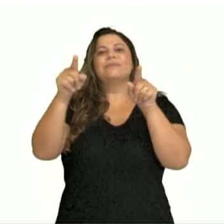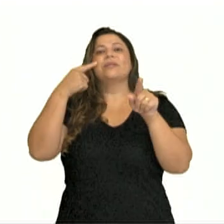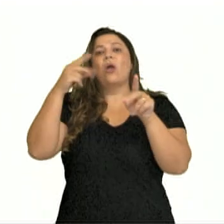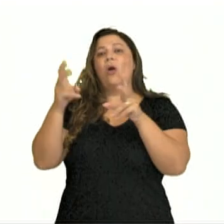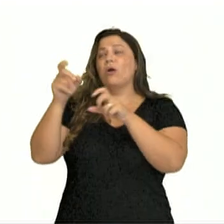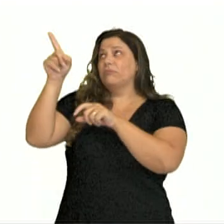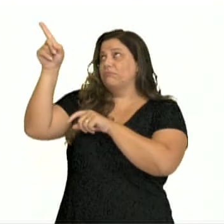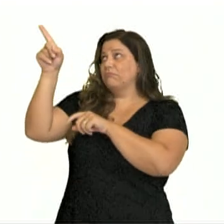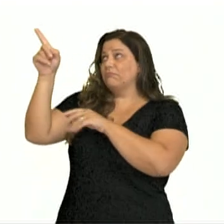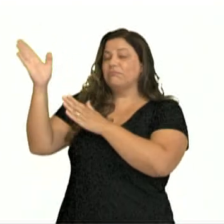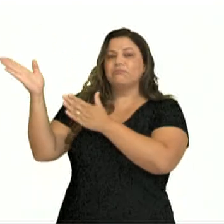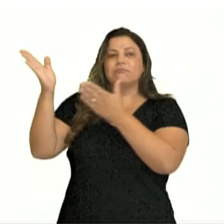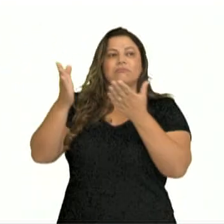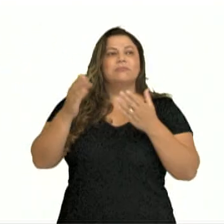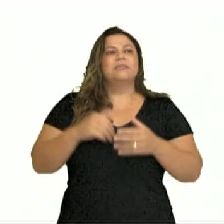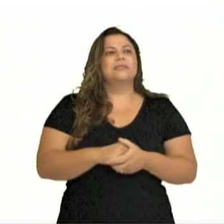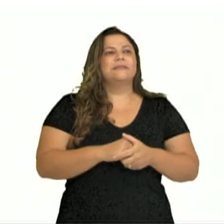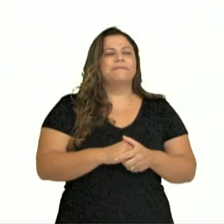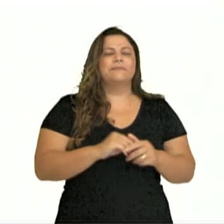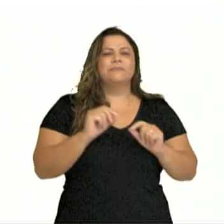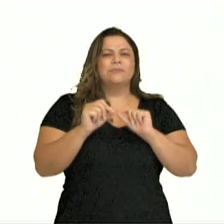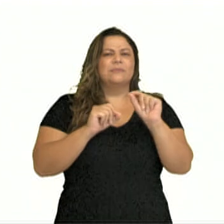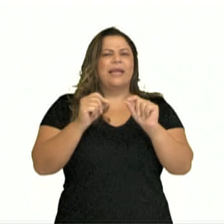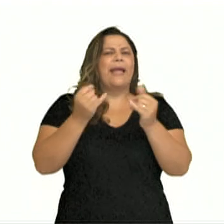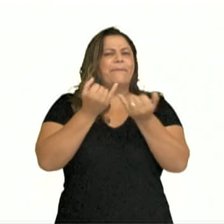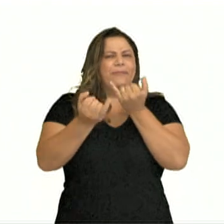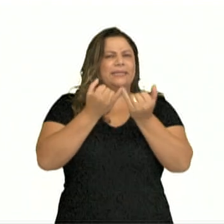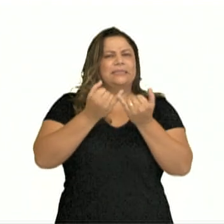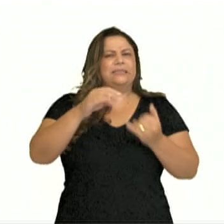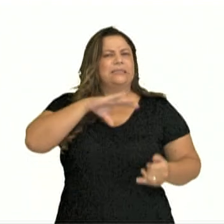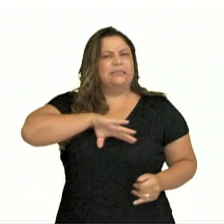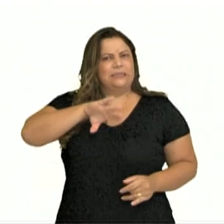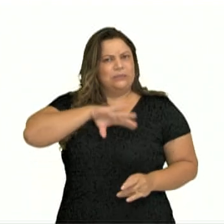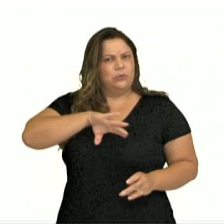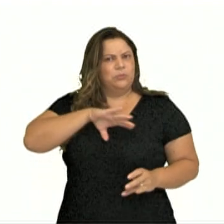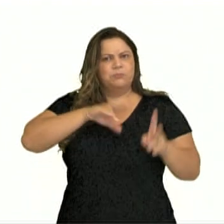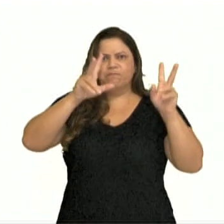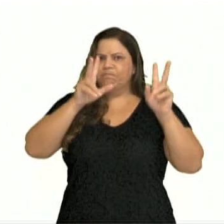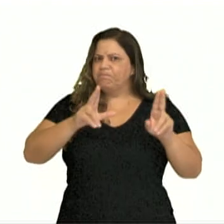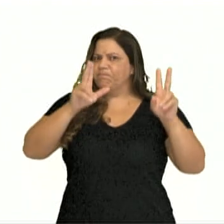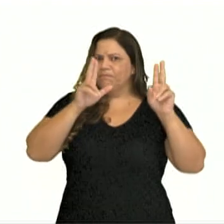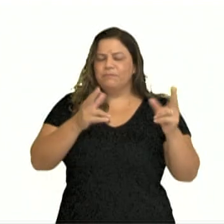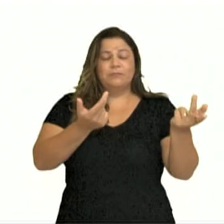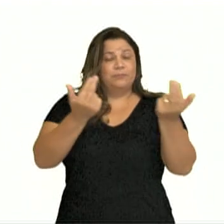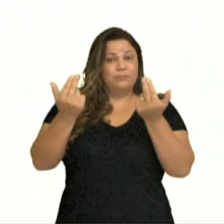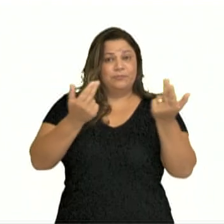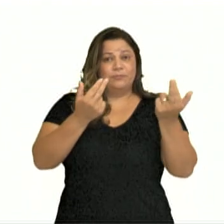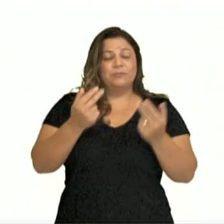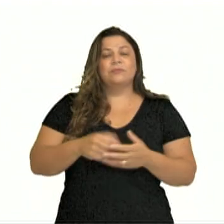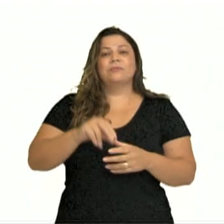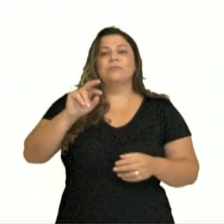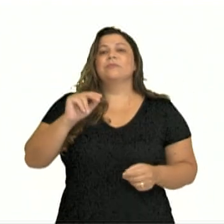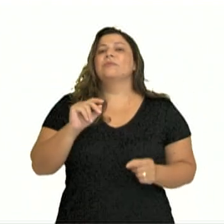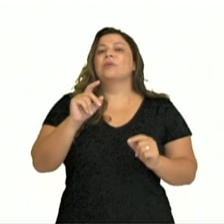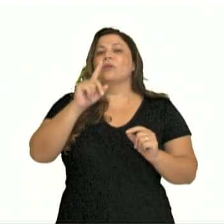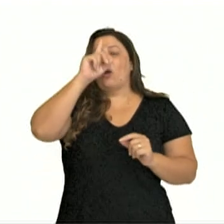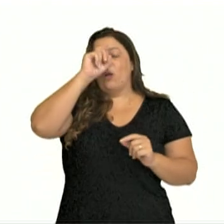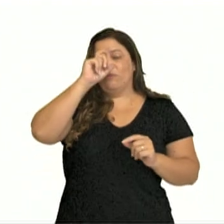olha a palavra, ela é cognata com o português. Ela é igualzinho ao português, porém eu falo